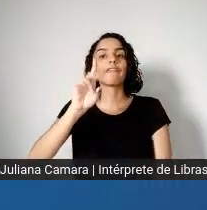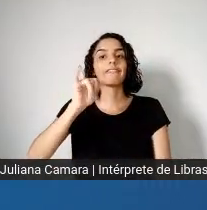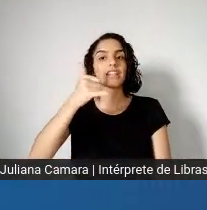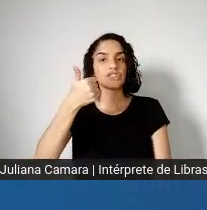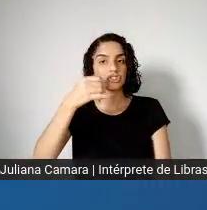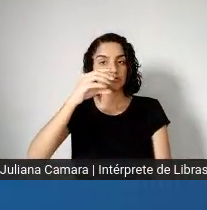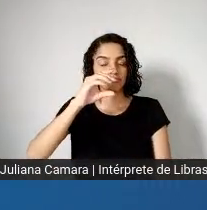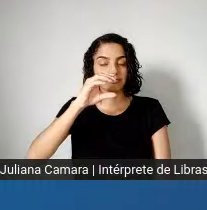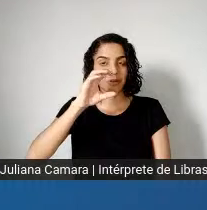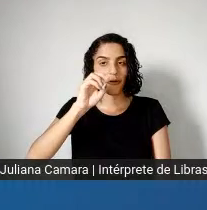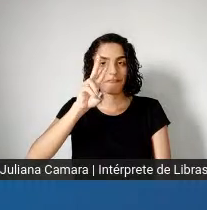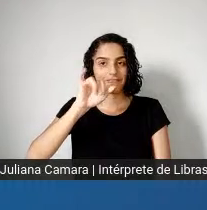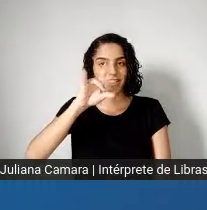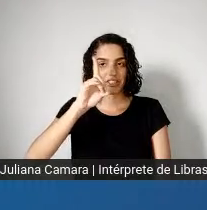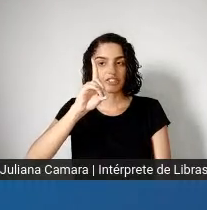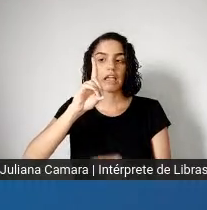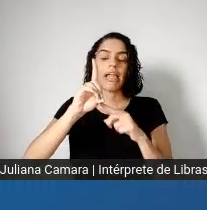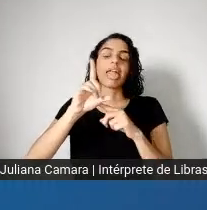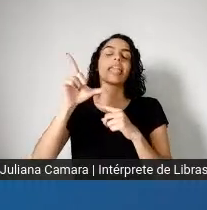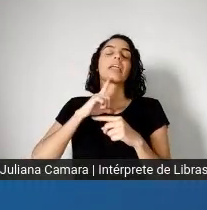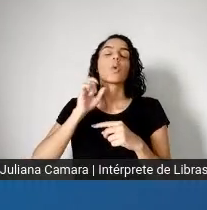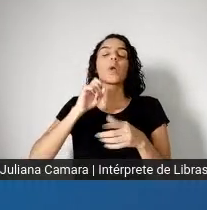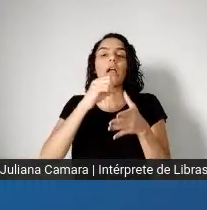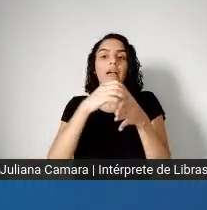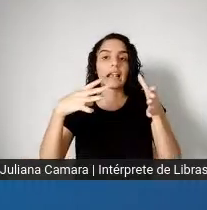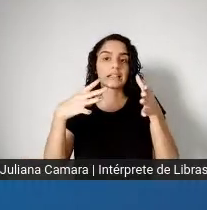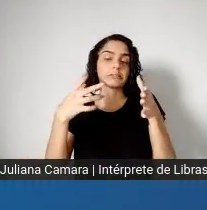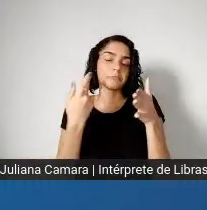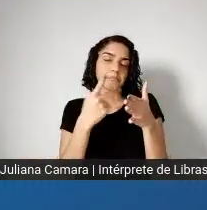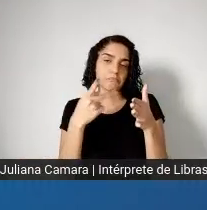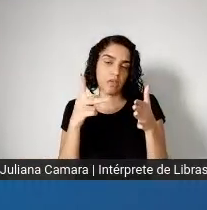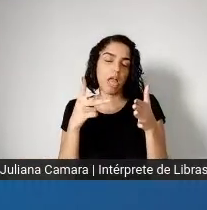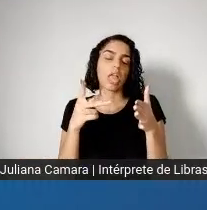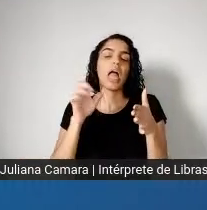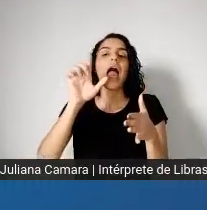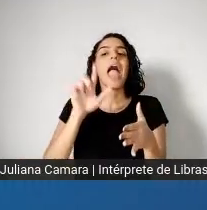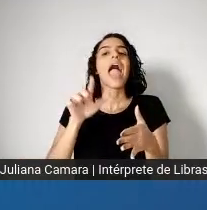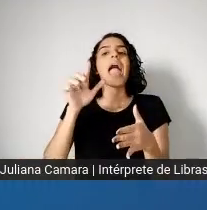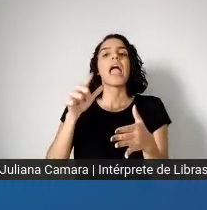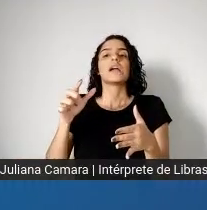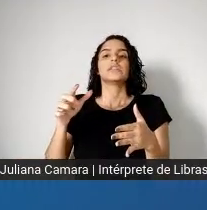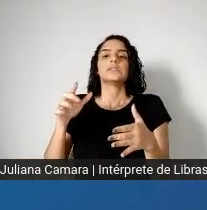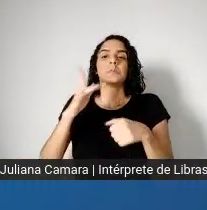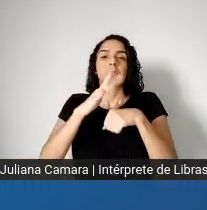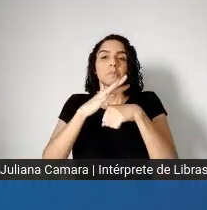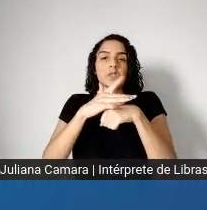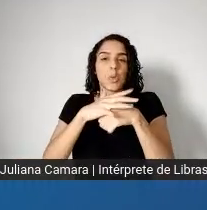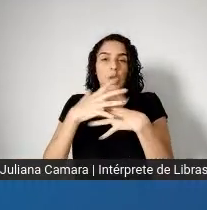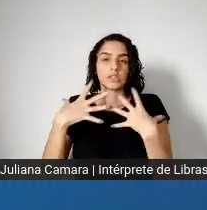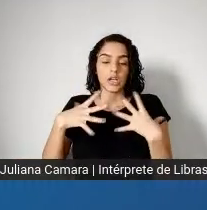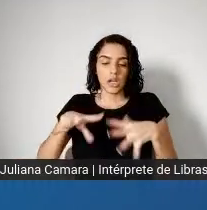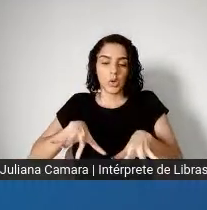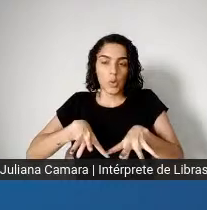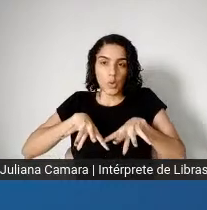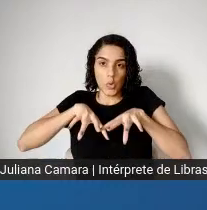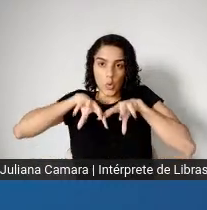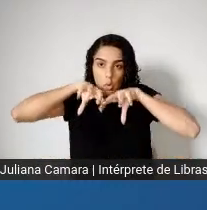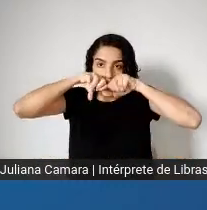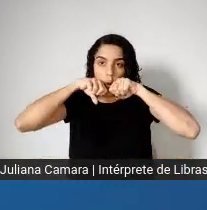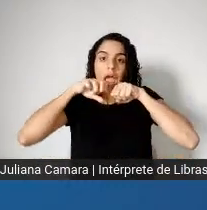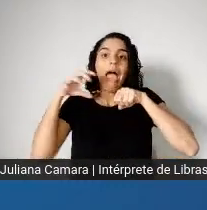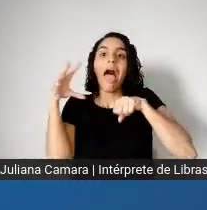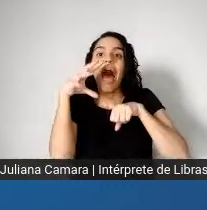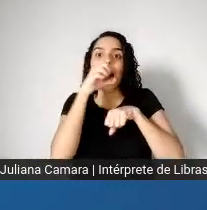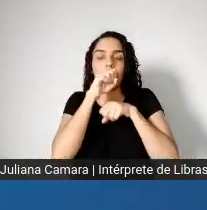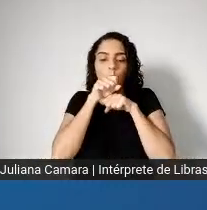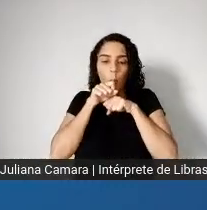ela tem características próprias, é doença respiratória, né, transmissão respiratória, que muito rapidamente ela se dissemina, né, porque ela tem uma disseminação,